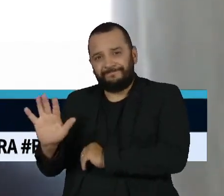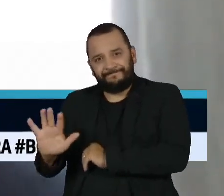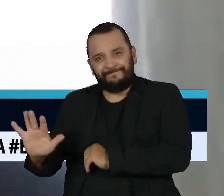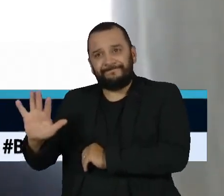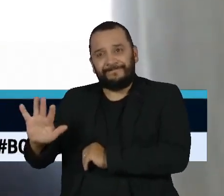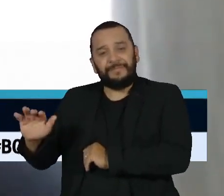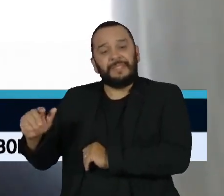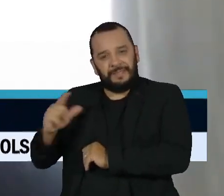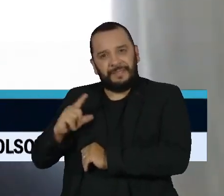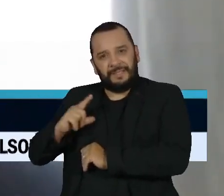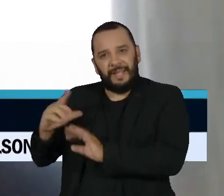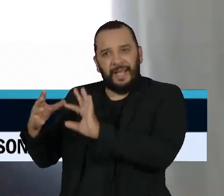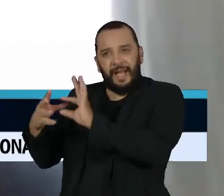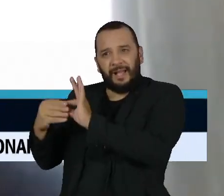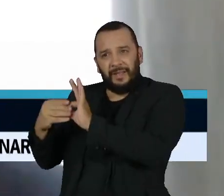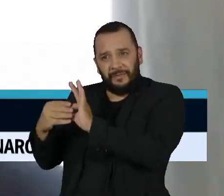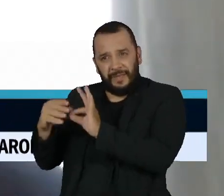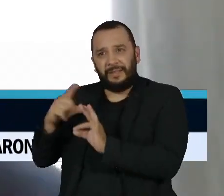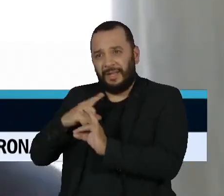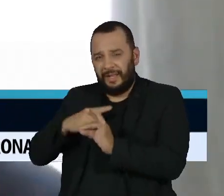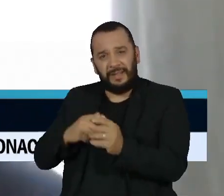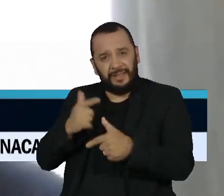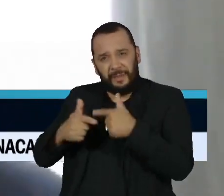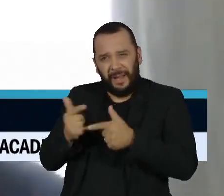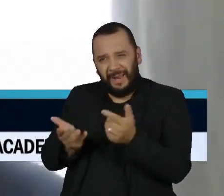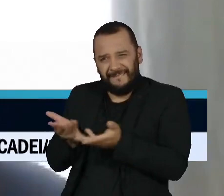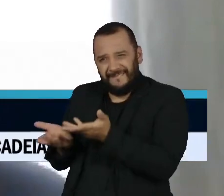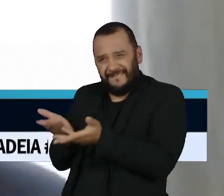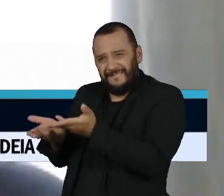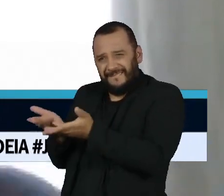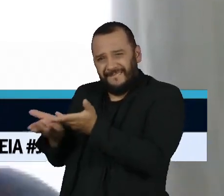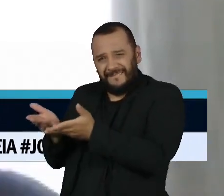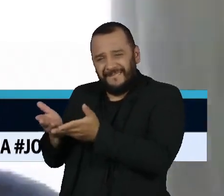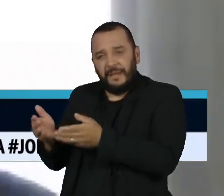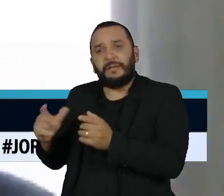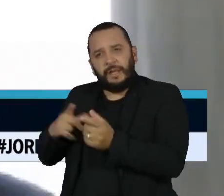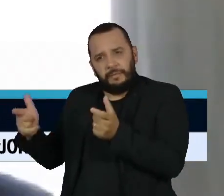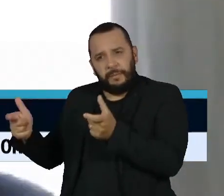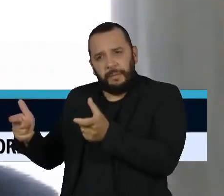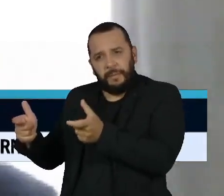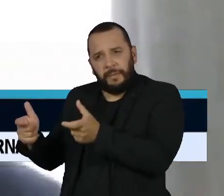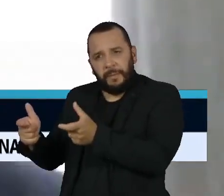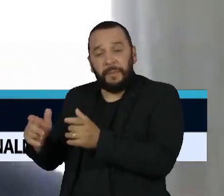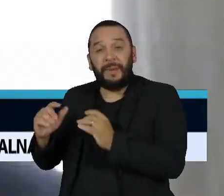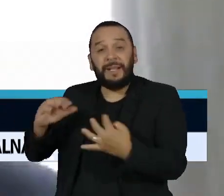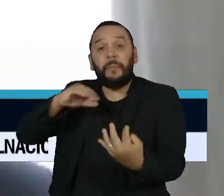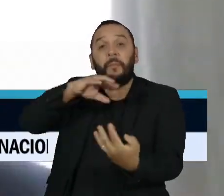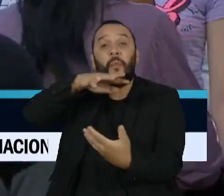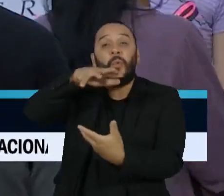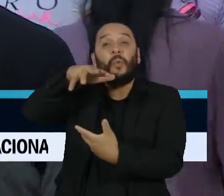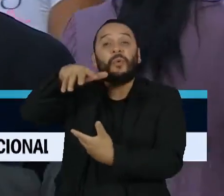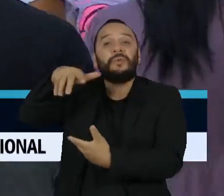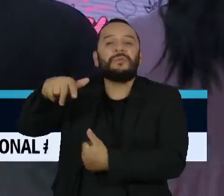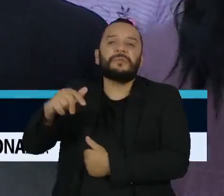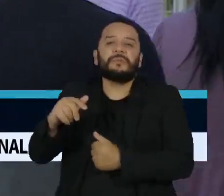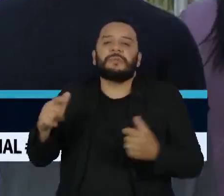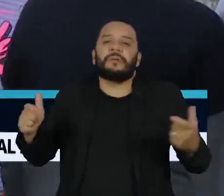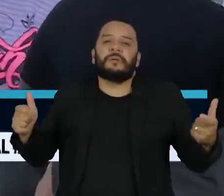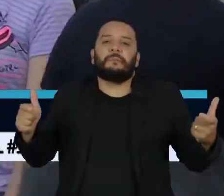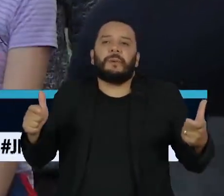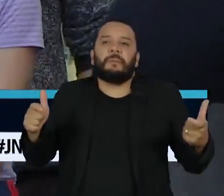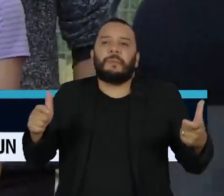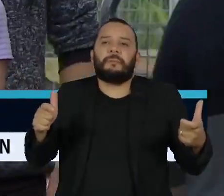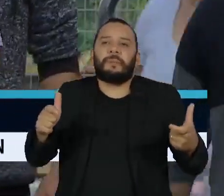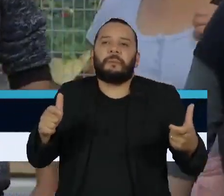eles fizeram um trabalho extraordinário, mas de forma mundial, estamos atrás da meta. Para nós